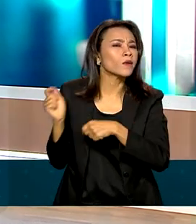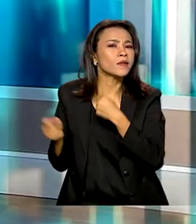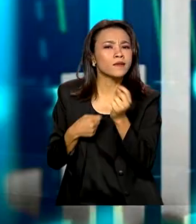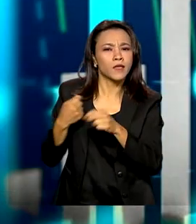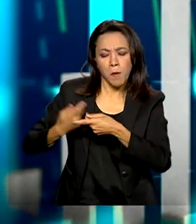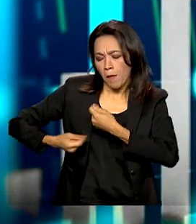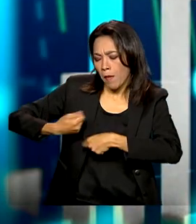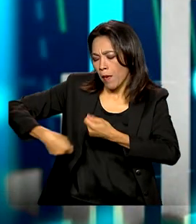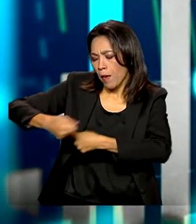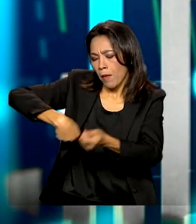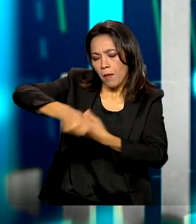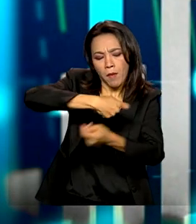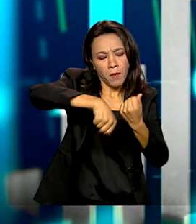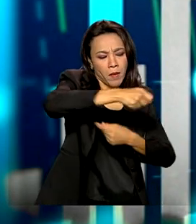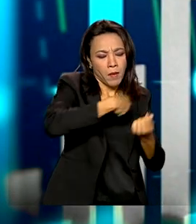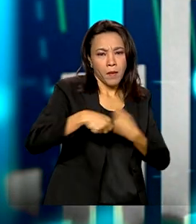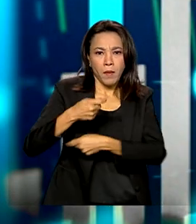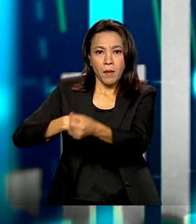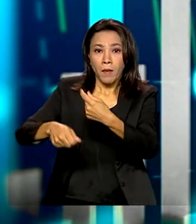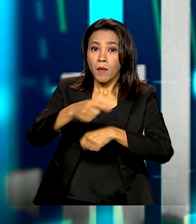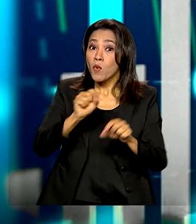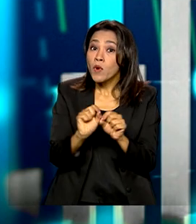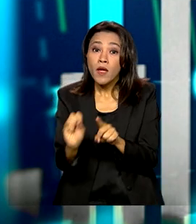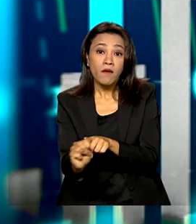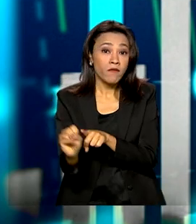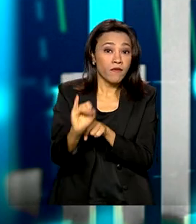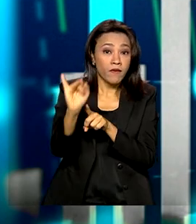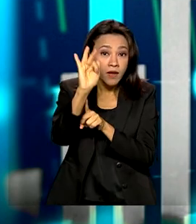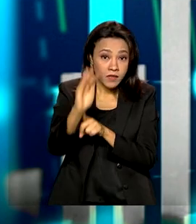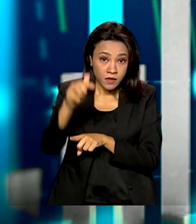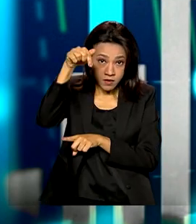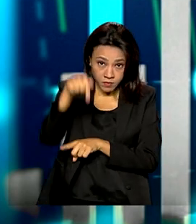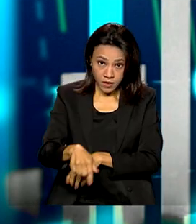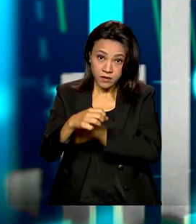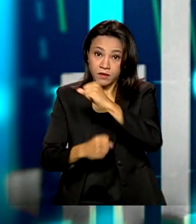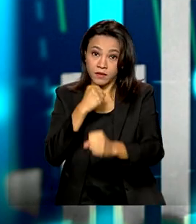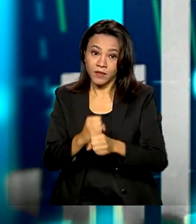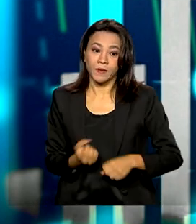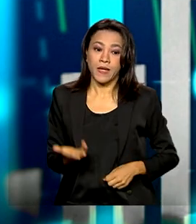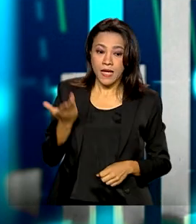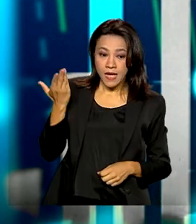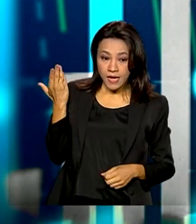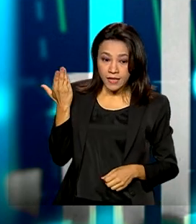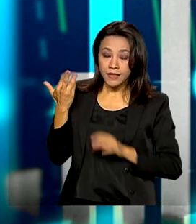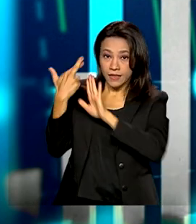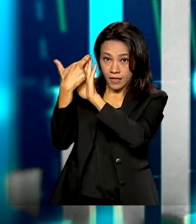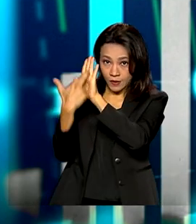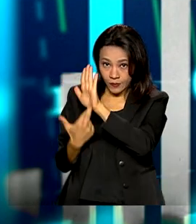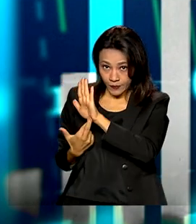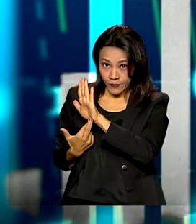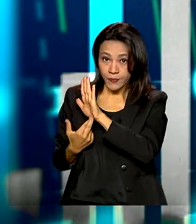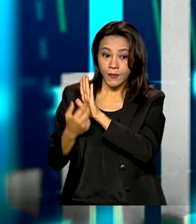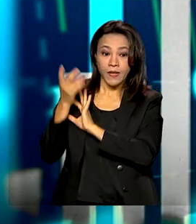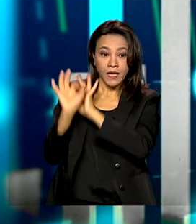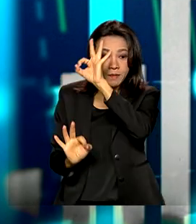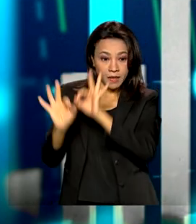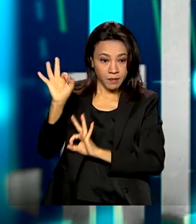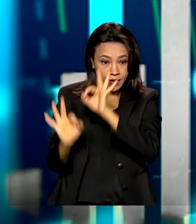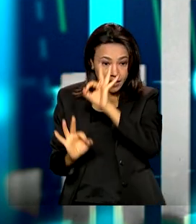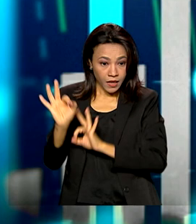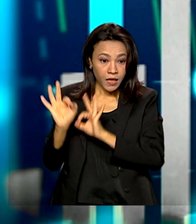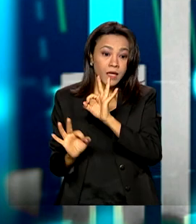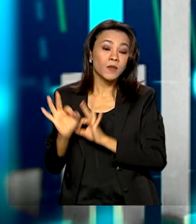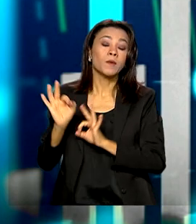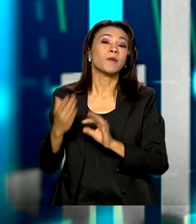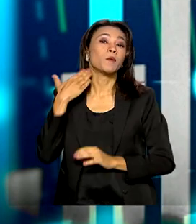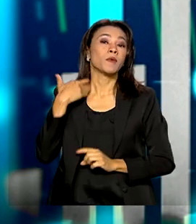momento sobre o que deve vir a ser a inflação em 2022. O Boletim Focus, que é preparado pelo Banco Central